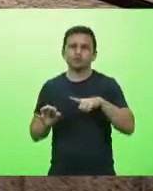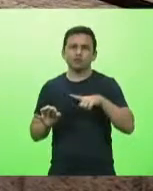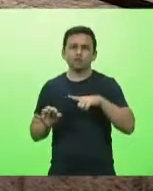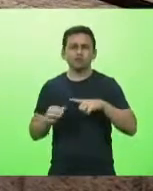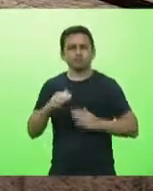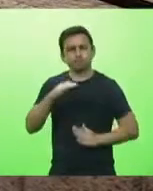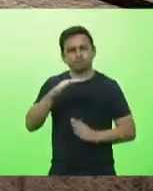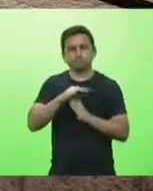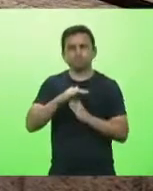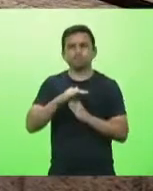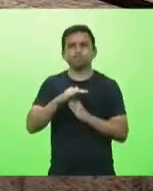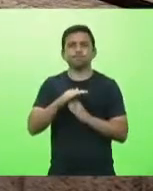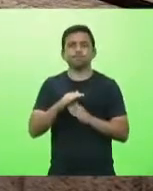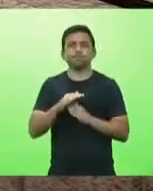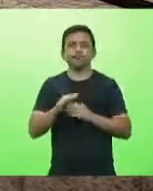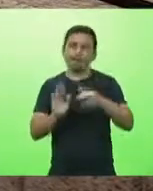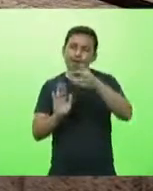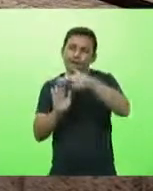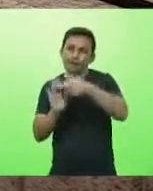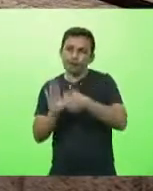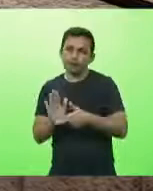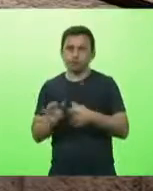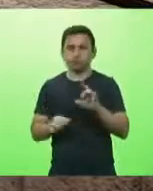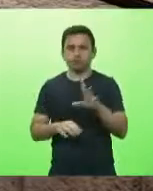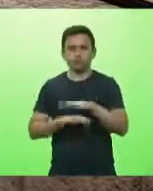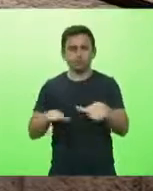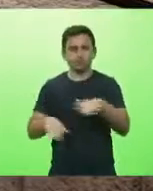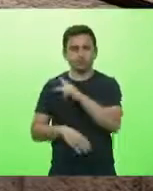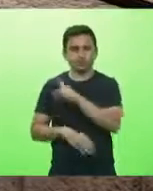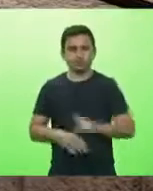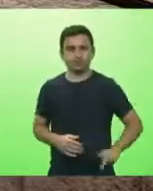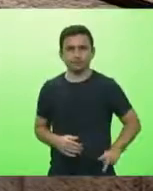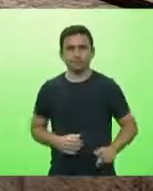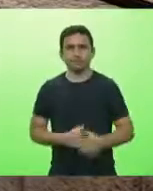com rigidez nos protocolos era isso seu presidente muito obrigado